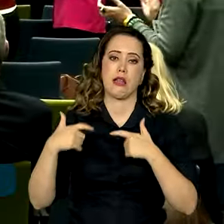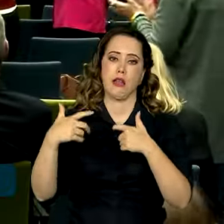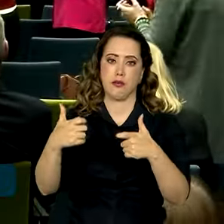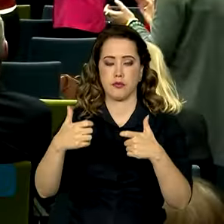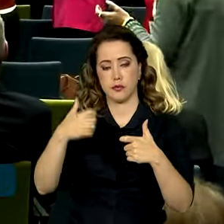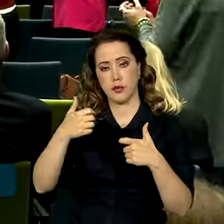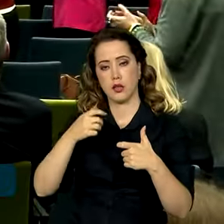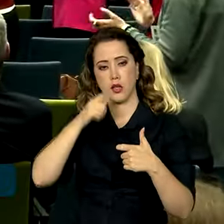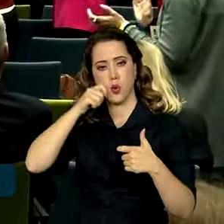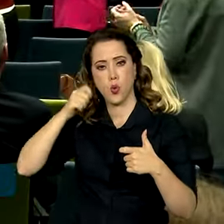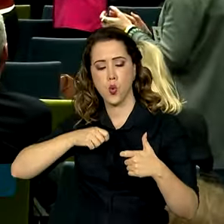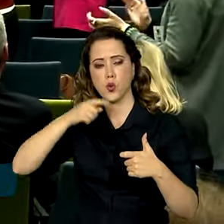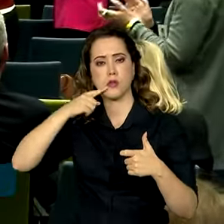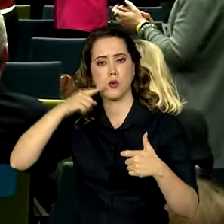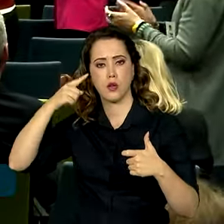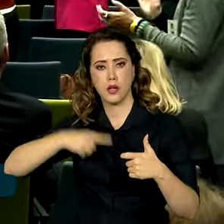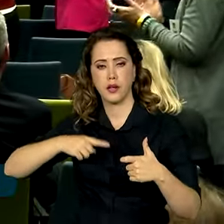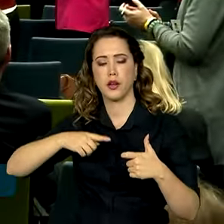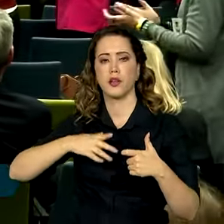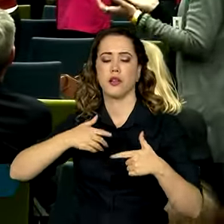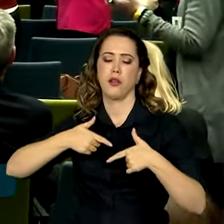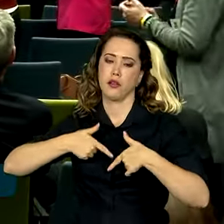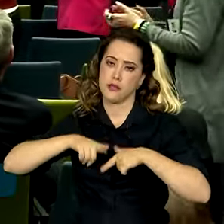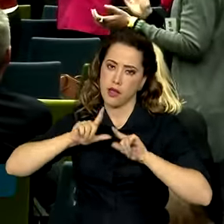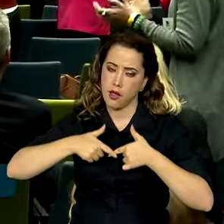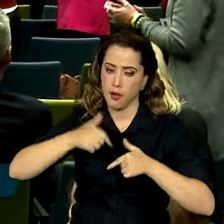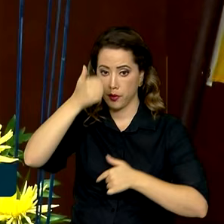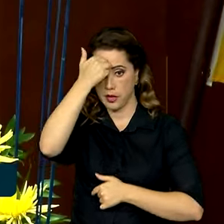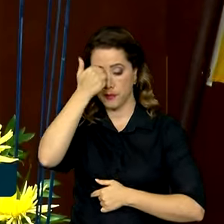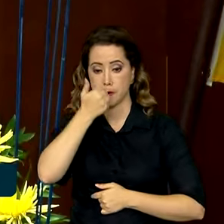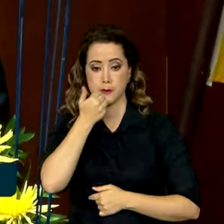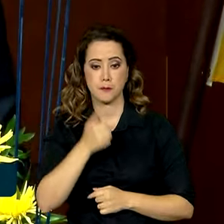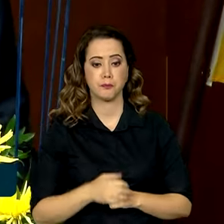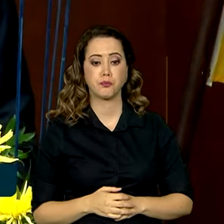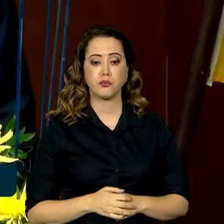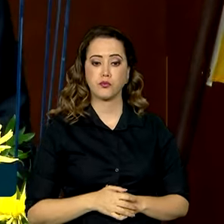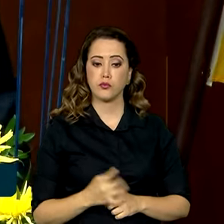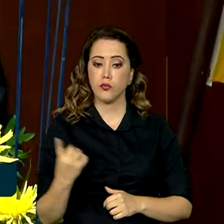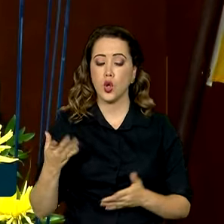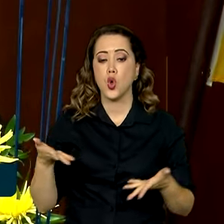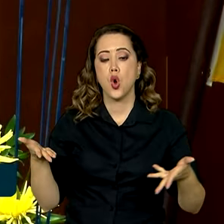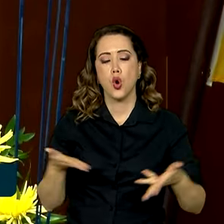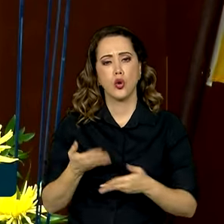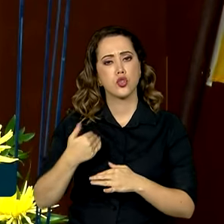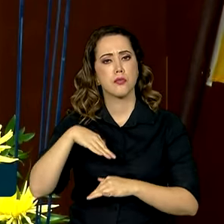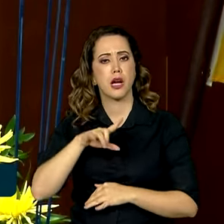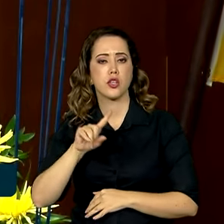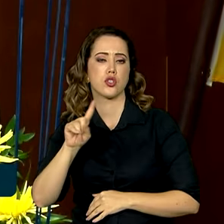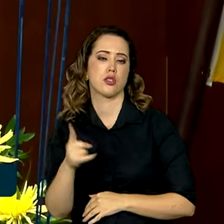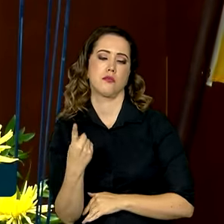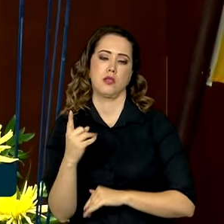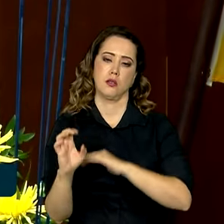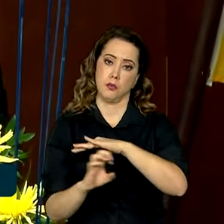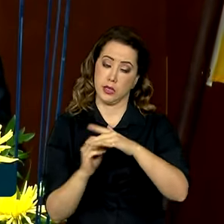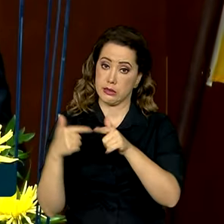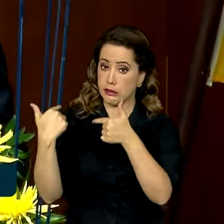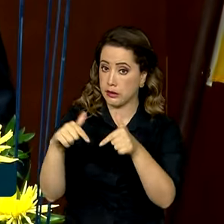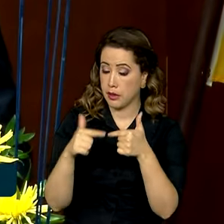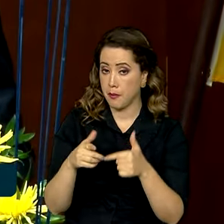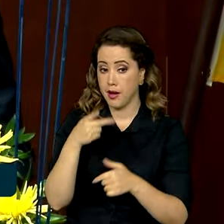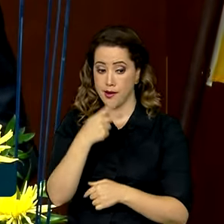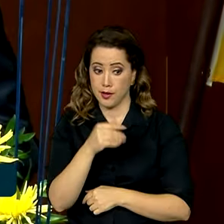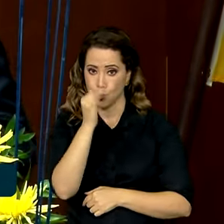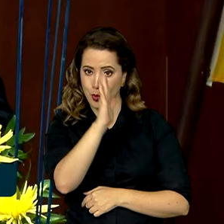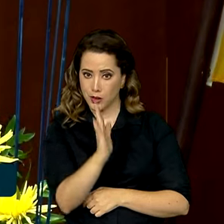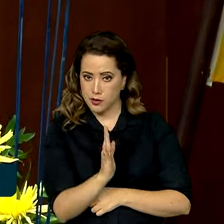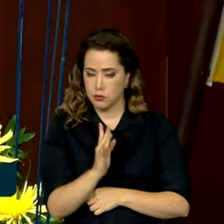participou de um evento com empresários na casa da economia alemã. Atualmente, mais de mil empresas alemãs atuam em território